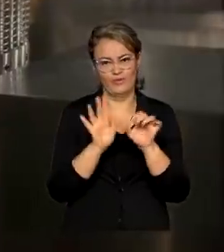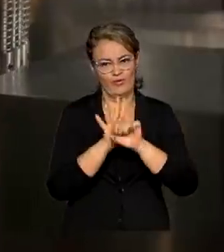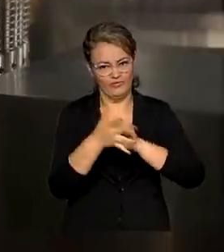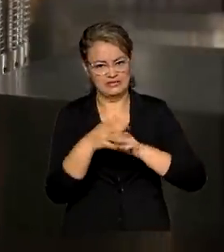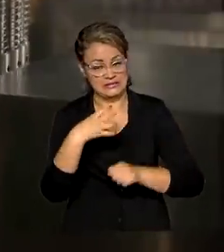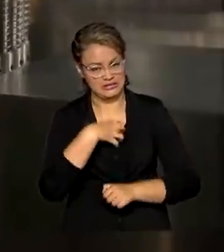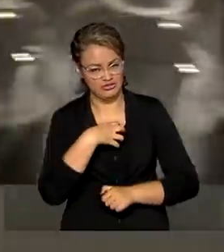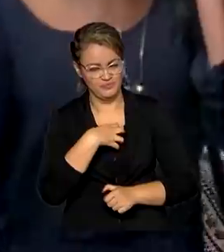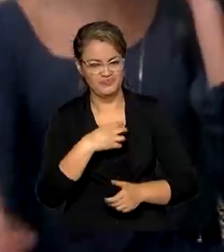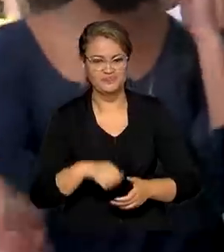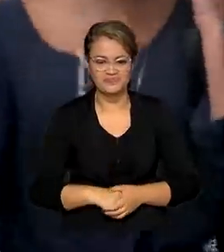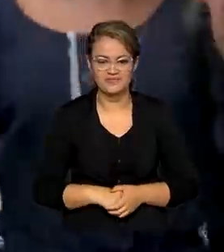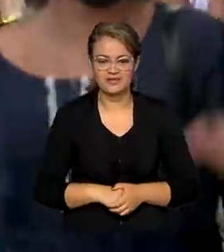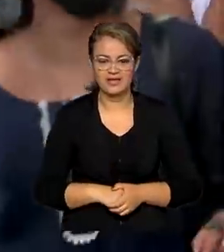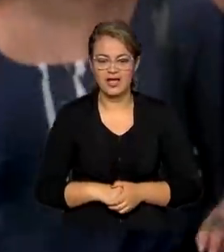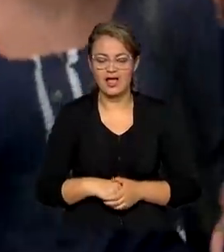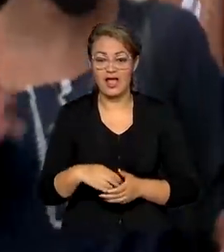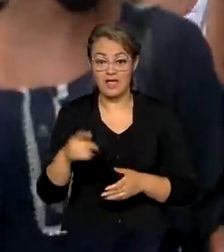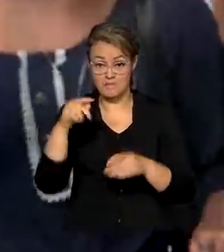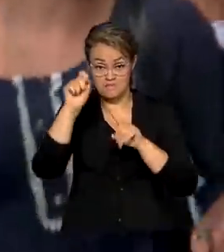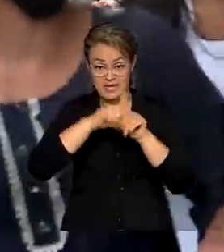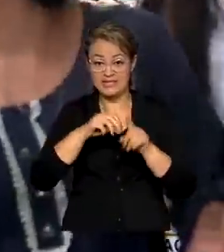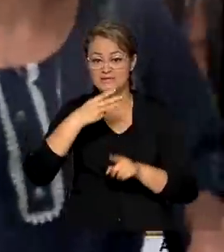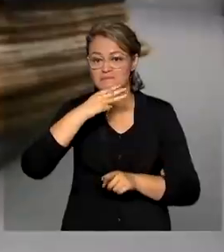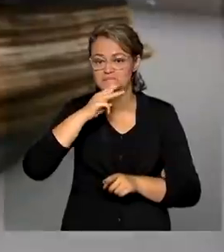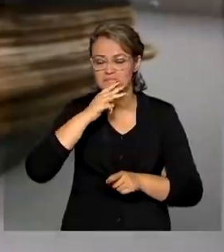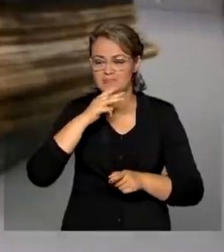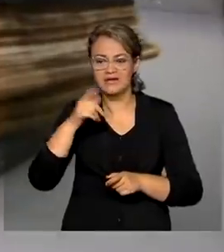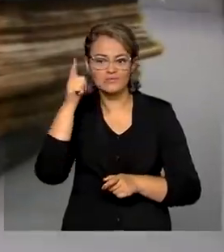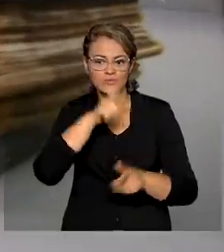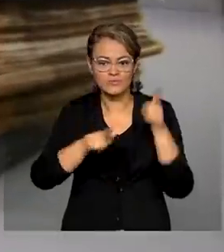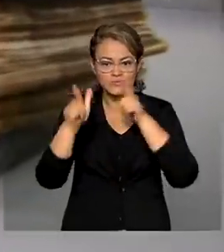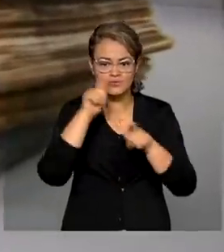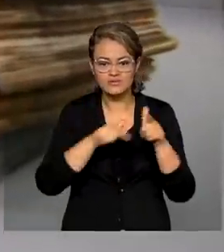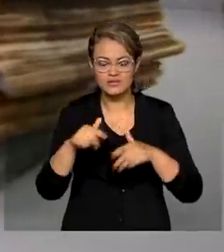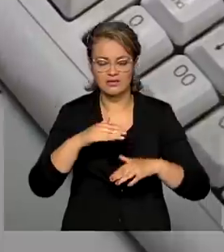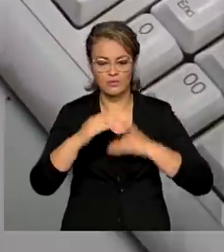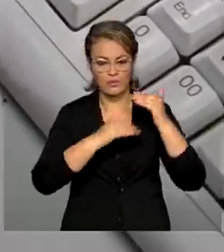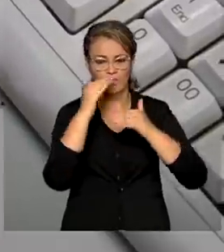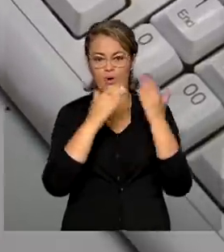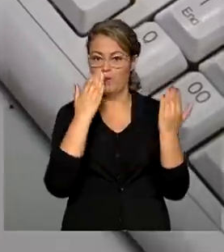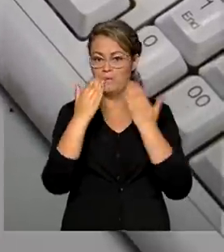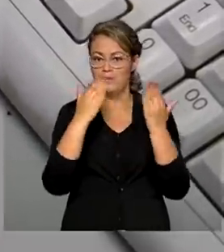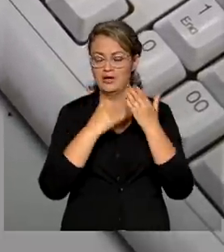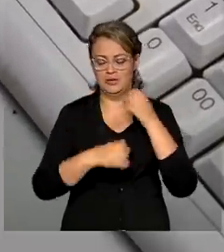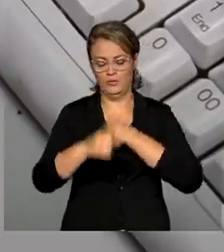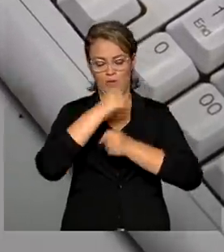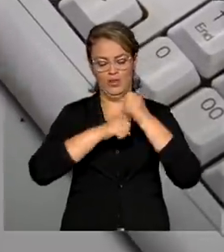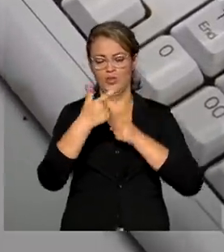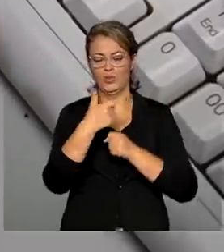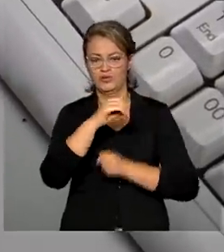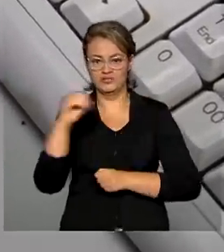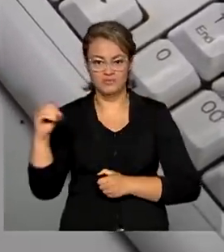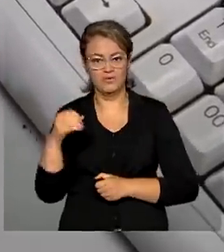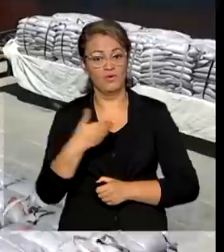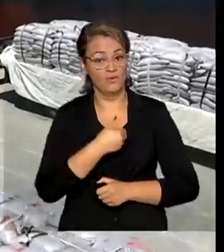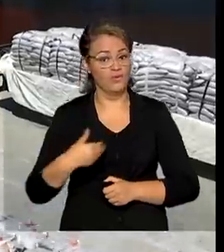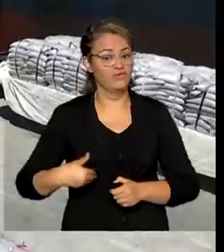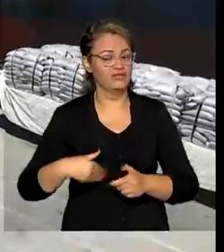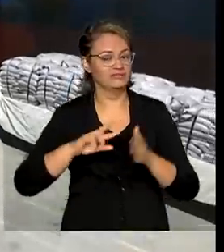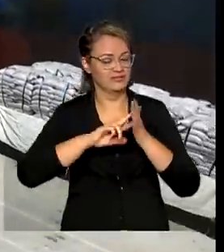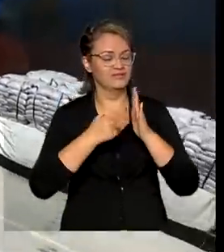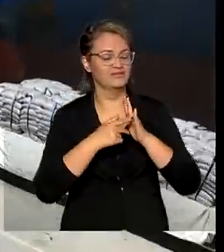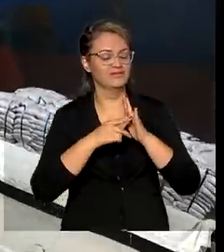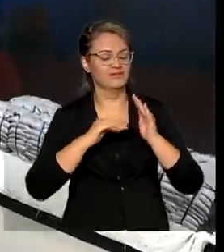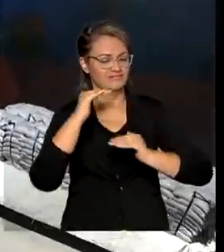-19. A arrecadação em março cresce e tem o melhor desempenho desde o ano 2000. Para o governo, um sinal de